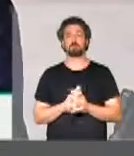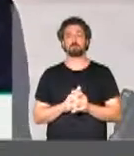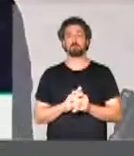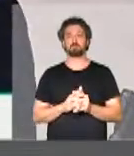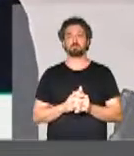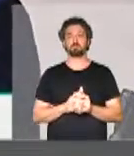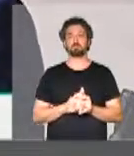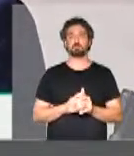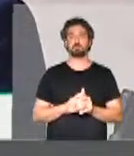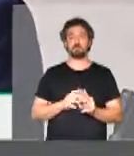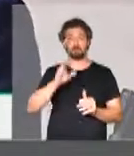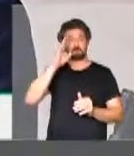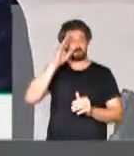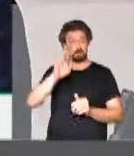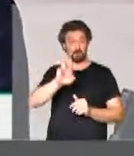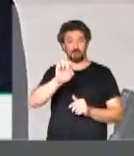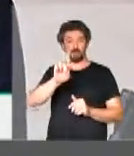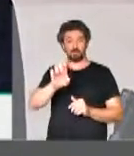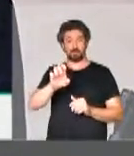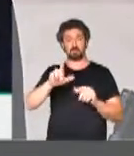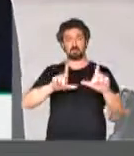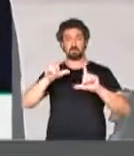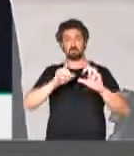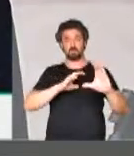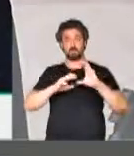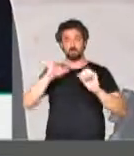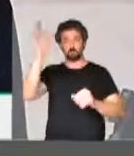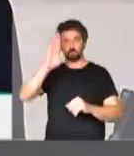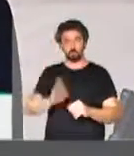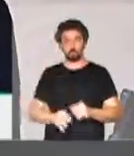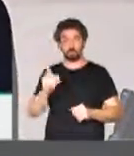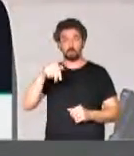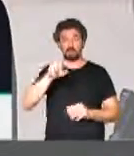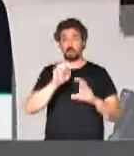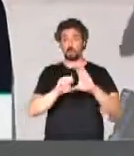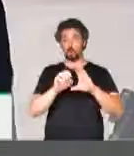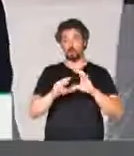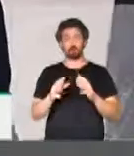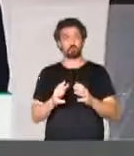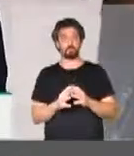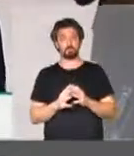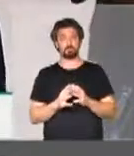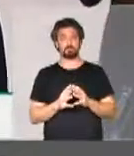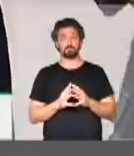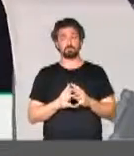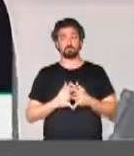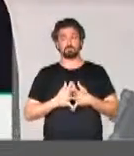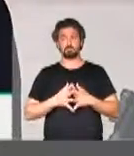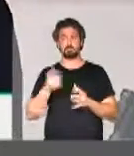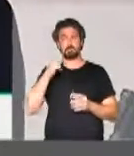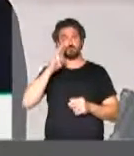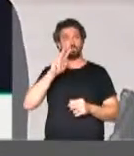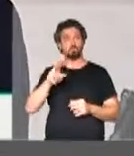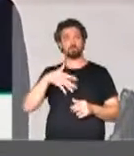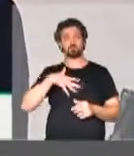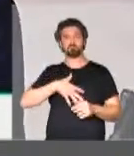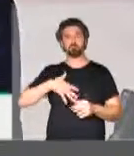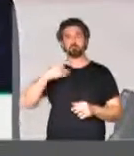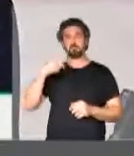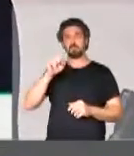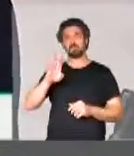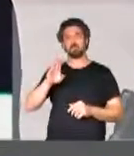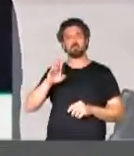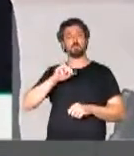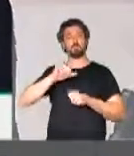uma das maiores, na maior rede de televisão de comunicação do Brasil, que é a Rede Globo. Vejo com muita satisfação que o